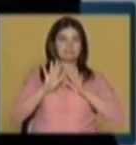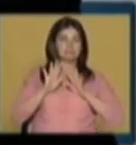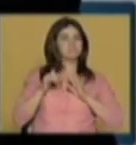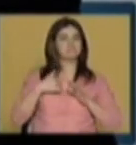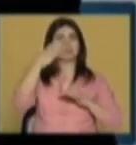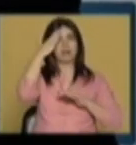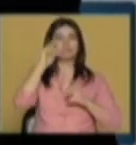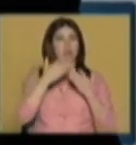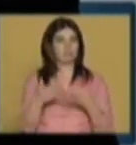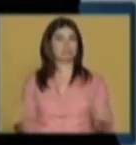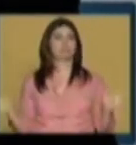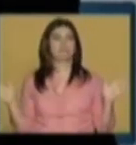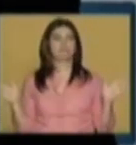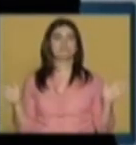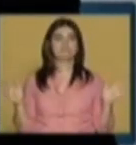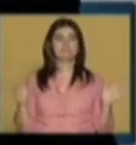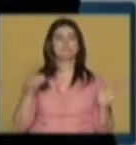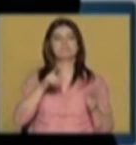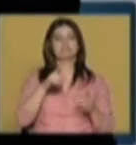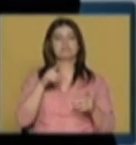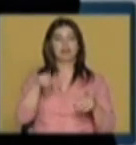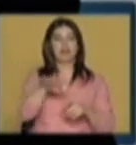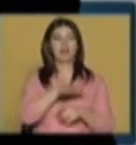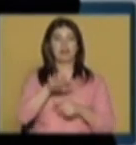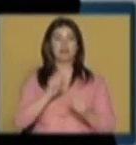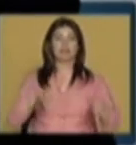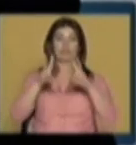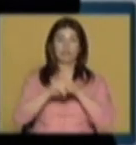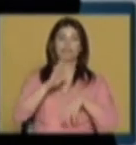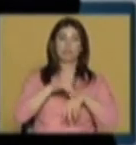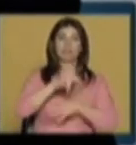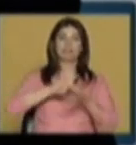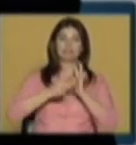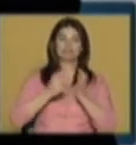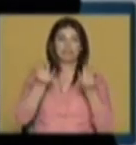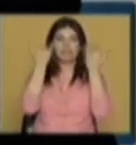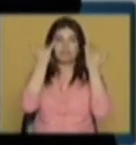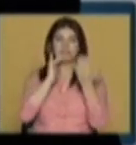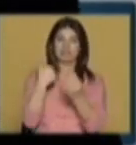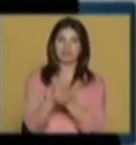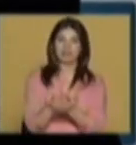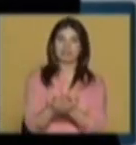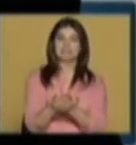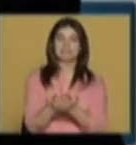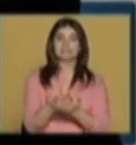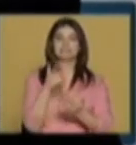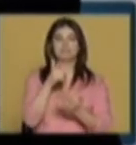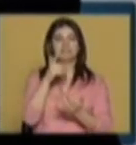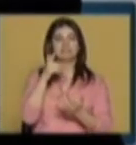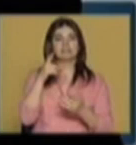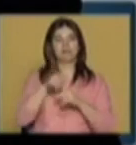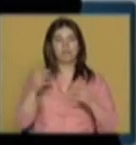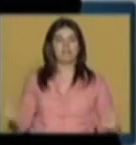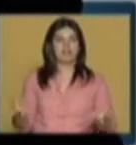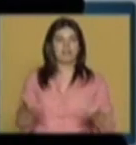por um lado, o enorme impulso que este mesmo novo campo das tecnologias de informação cria, o apelo que cria e o impulso